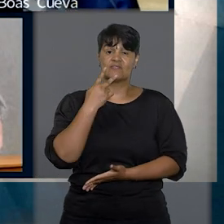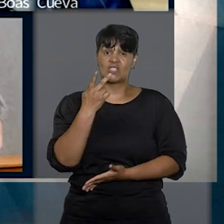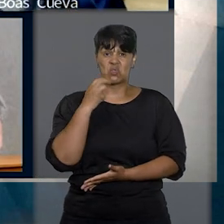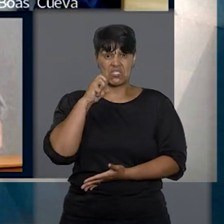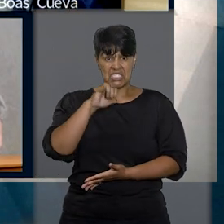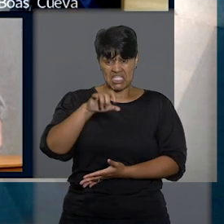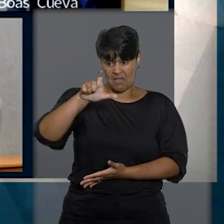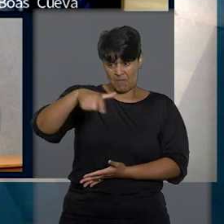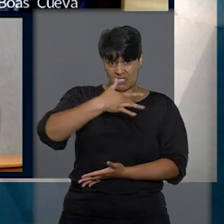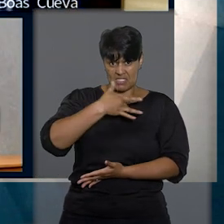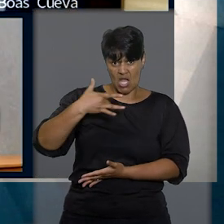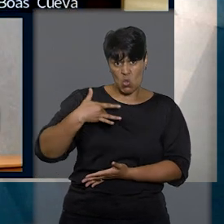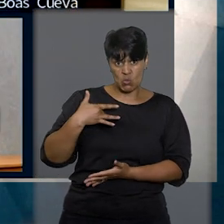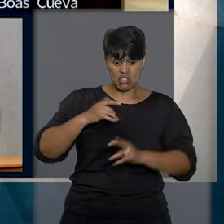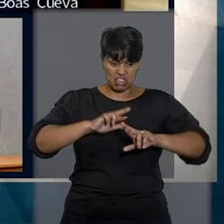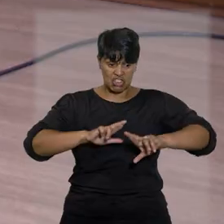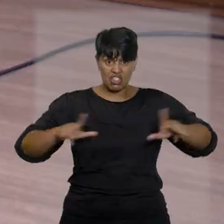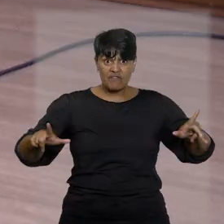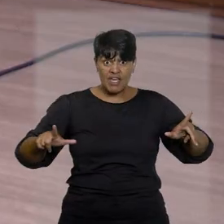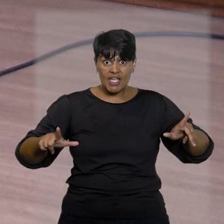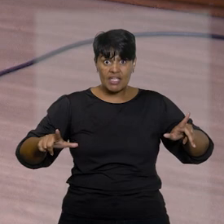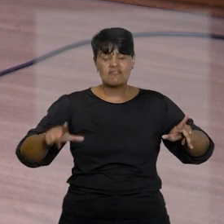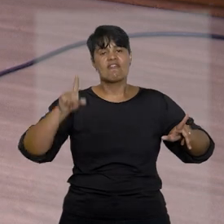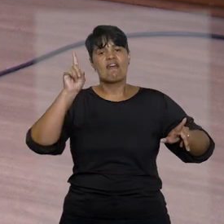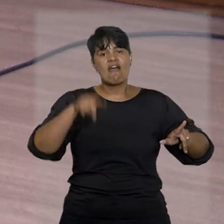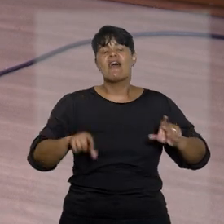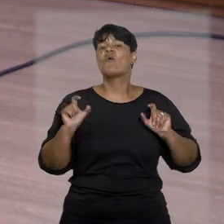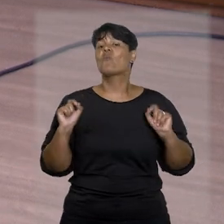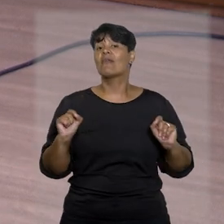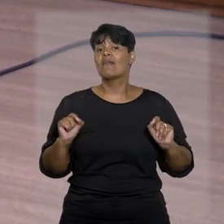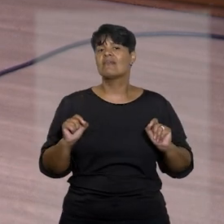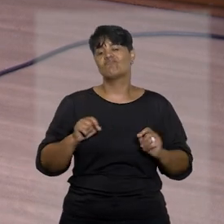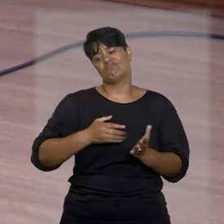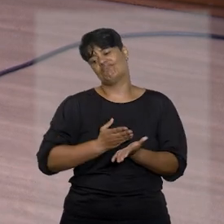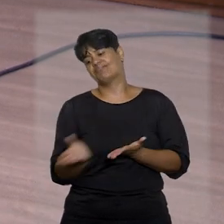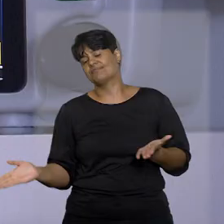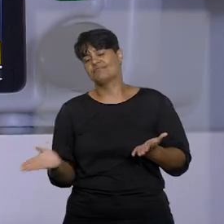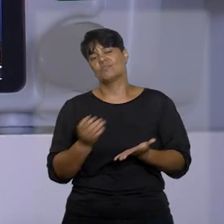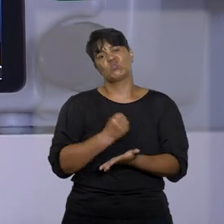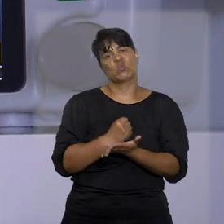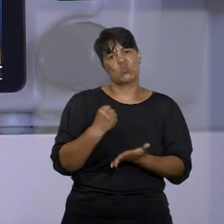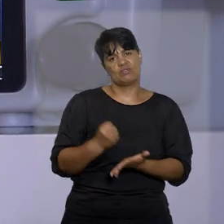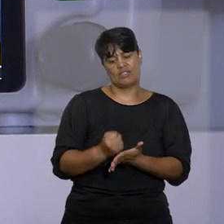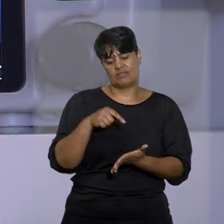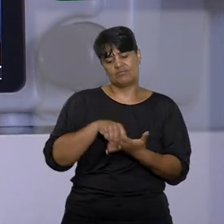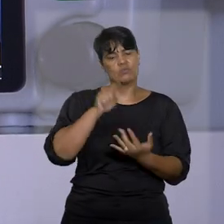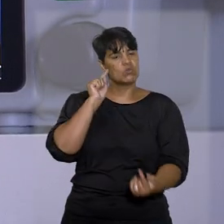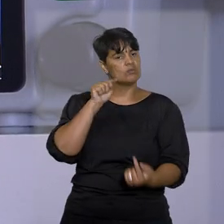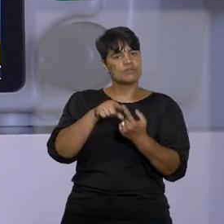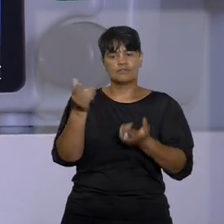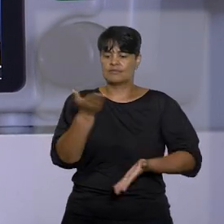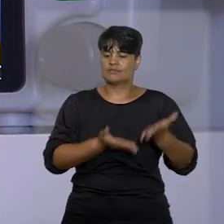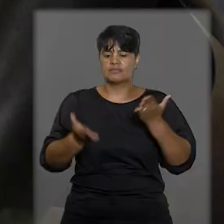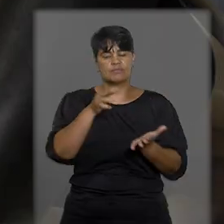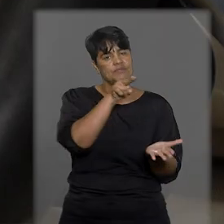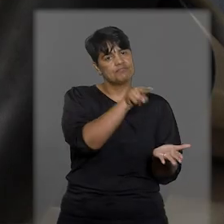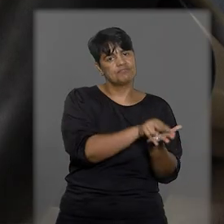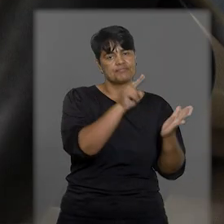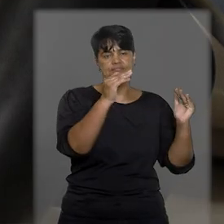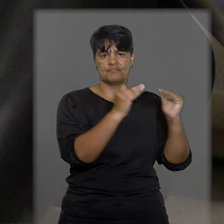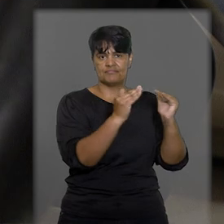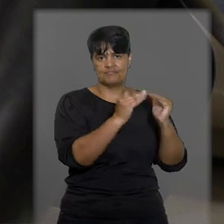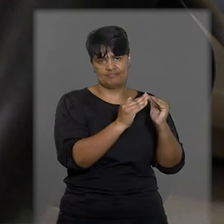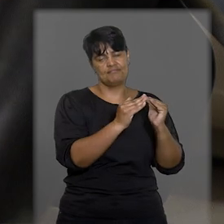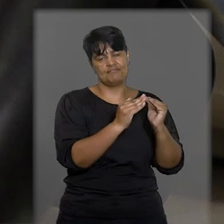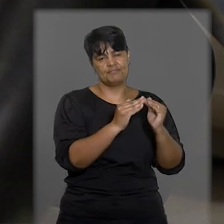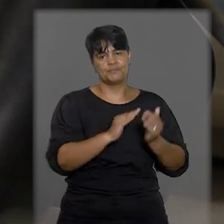procedimento diferente para o paciente representaria o desvirtuamento da finalidade do atendimento em domicílio e